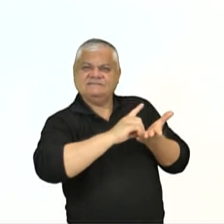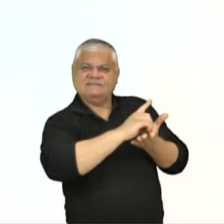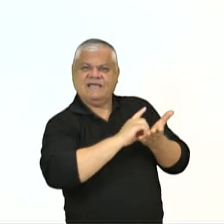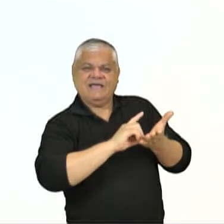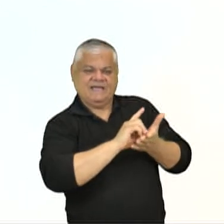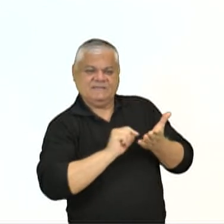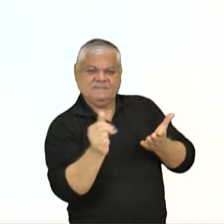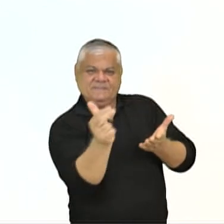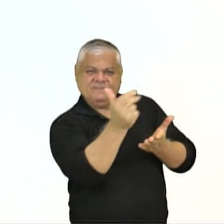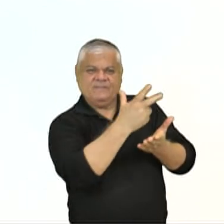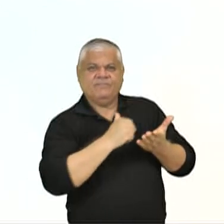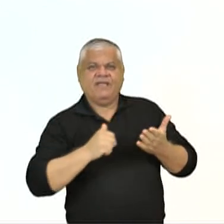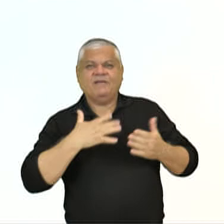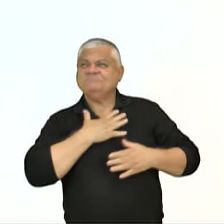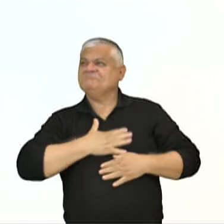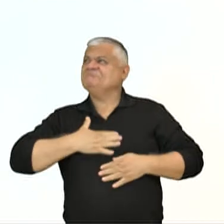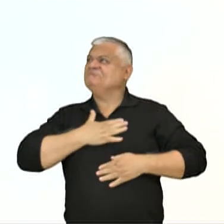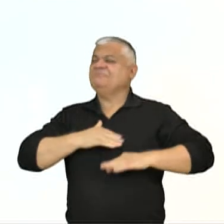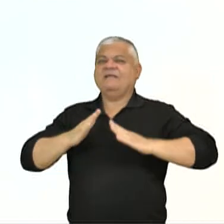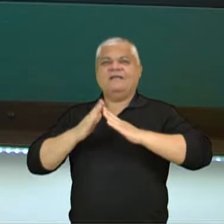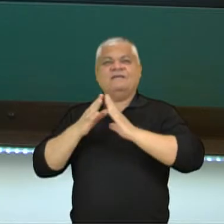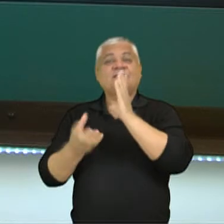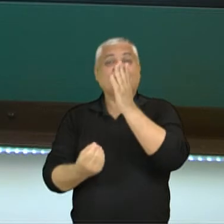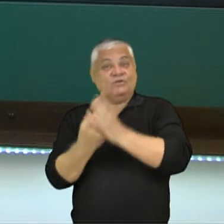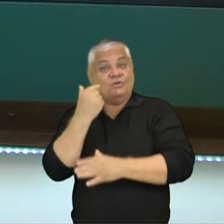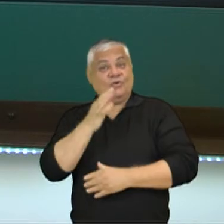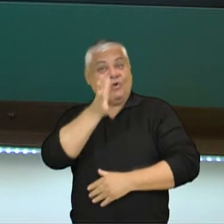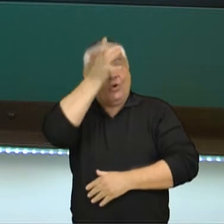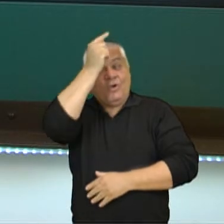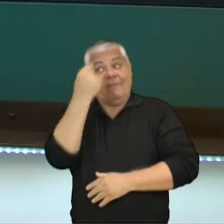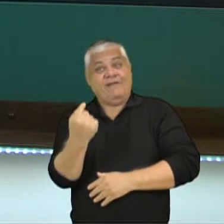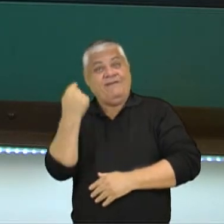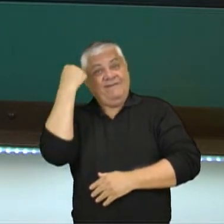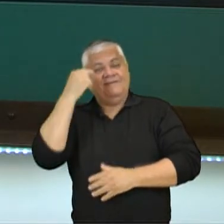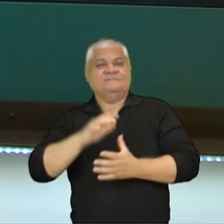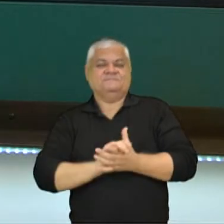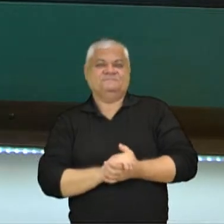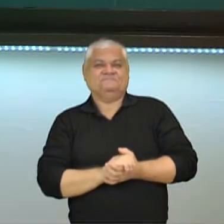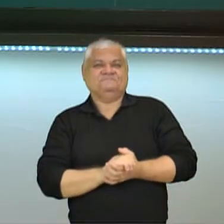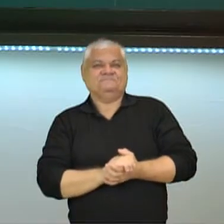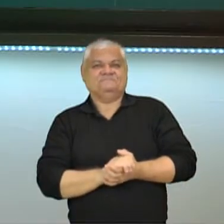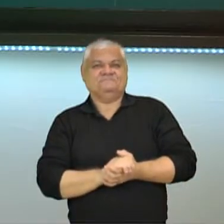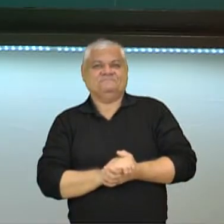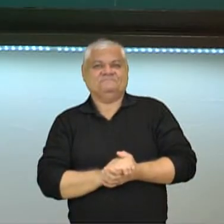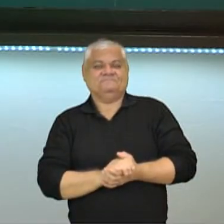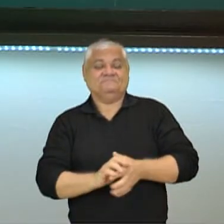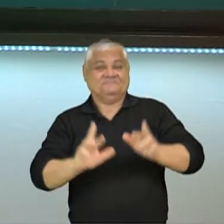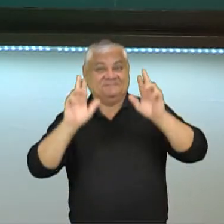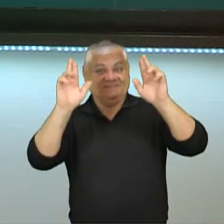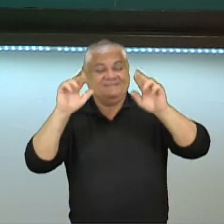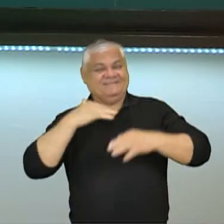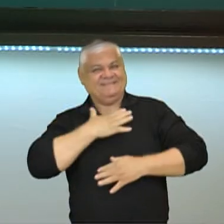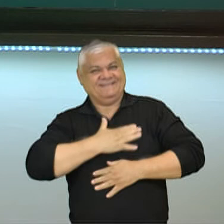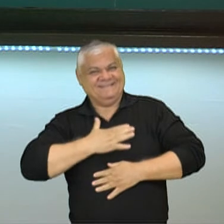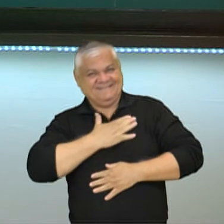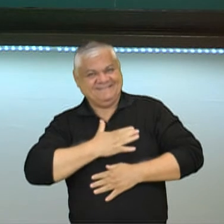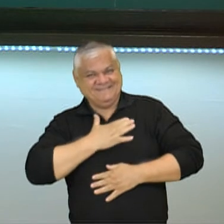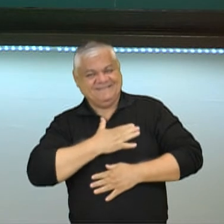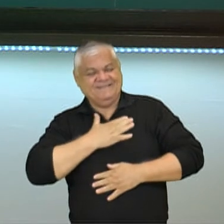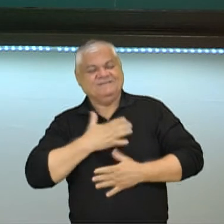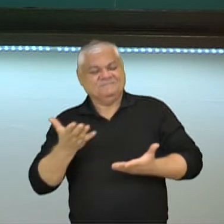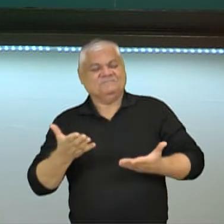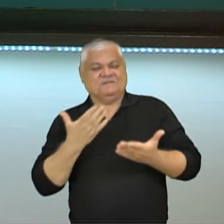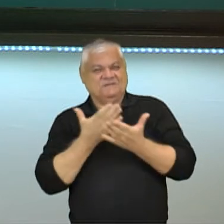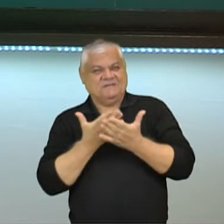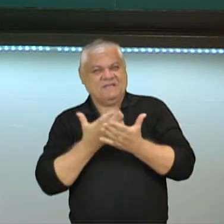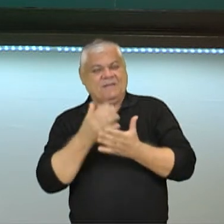deixar uma casa bem agradável, invenção romana, gente. Então, a gente vê a inovação que eles fizeram. Pessoal, espero que tenha sido agradável, que possamos ter aprendido